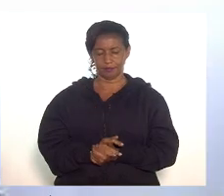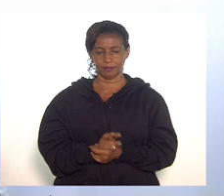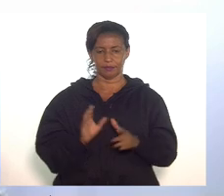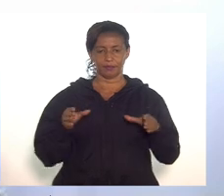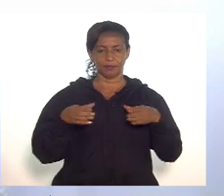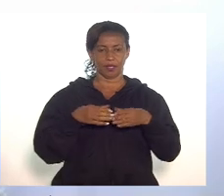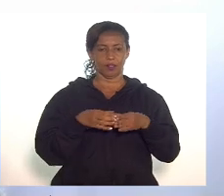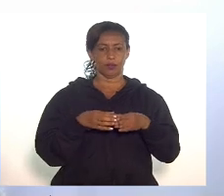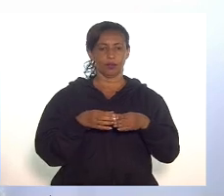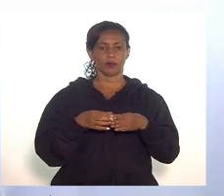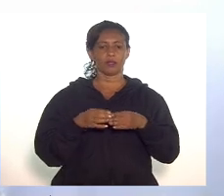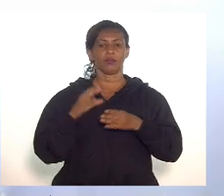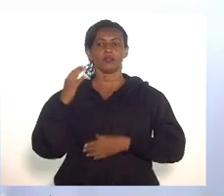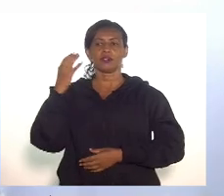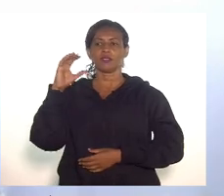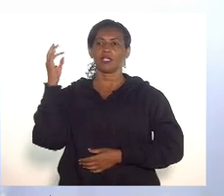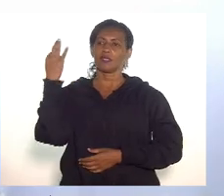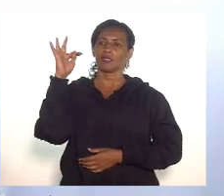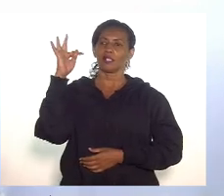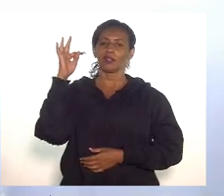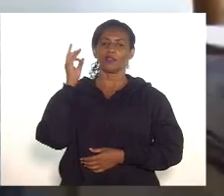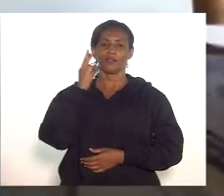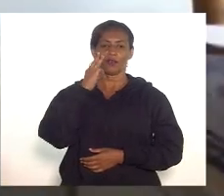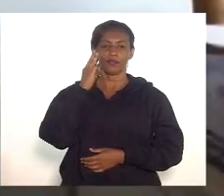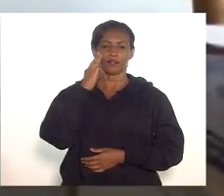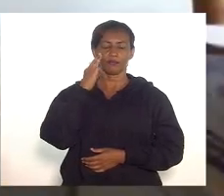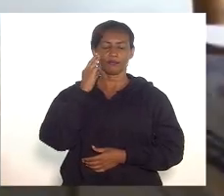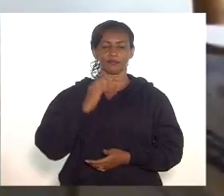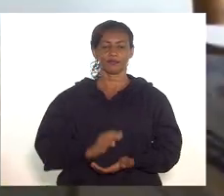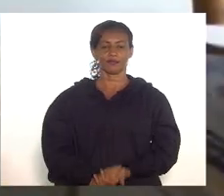Comissão de Ciência e Tecnologia, deputado Valdeque Carnelo.